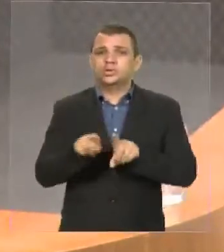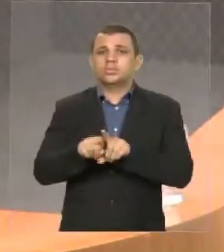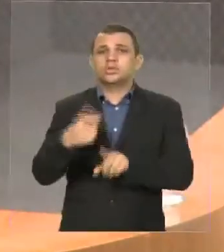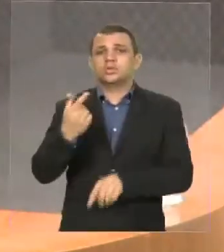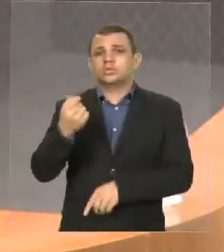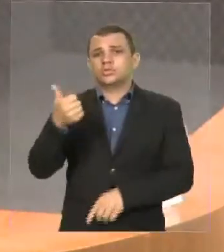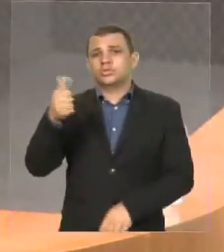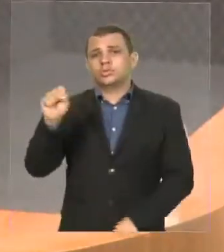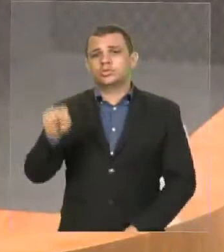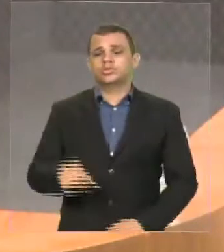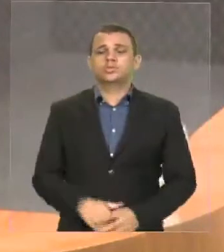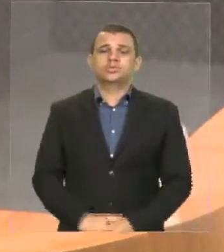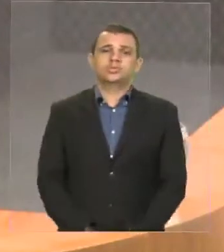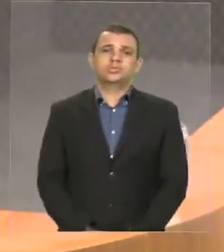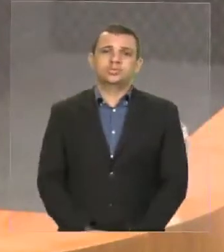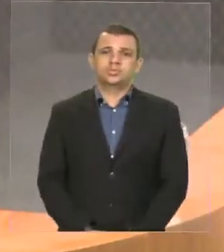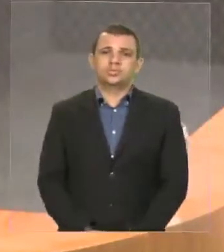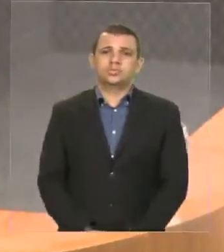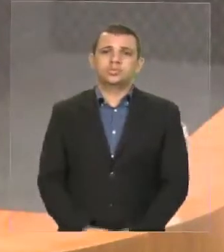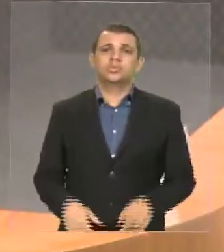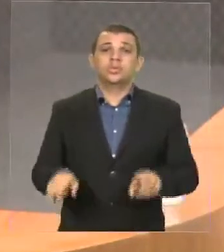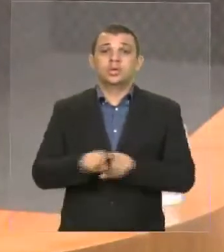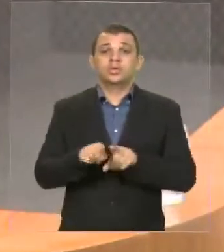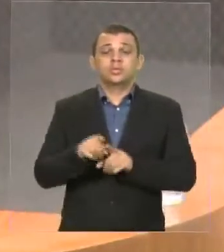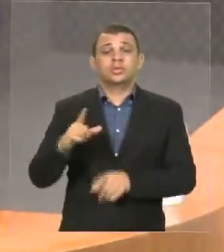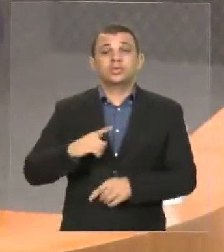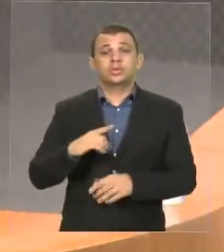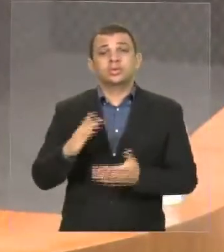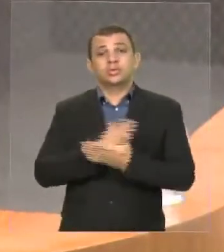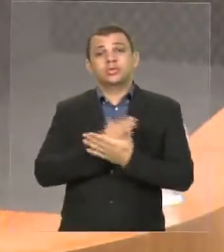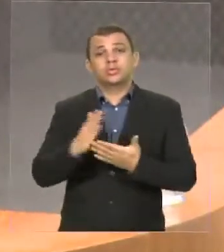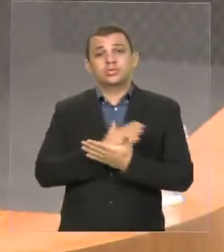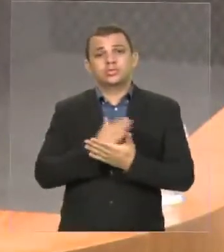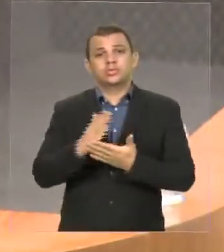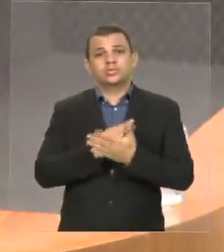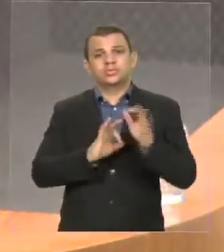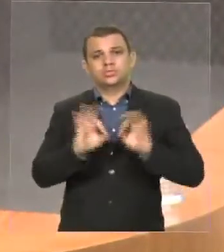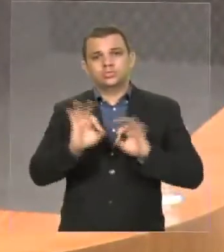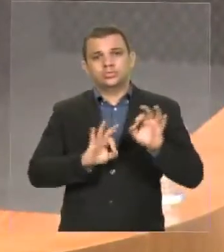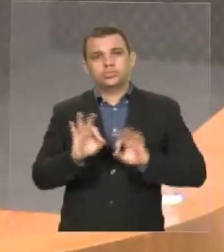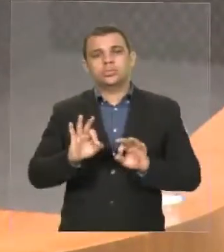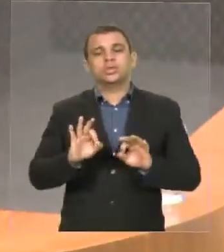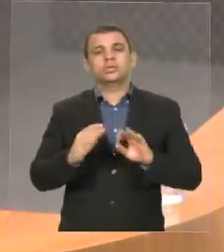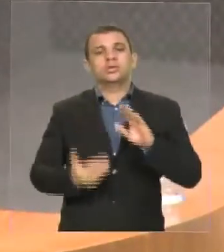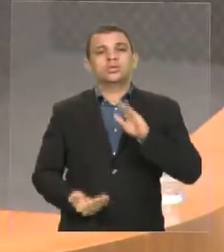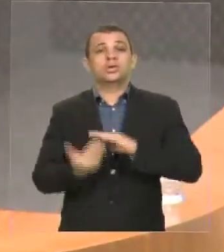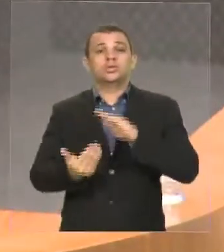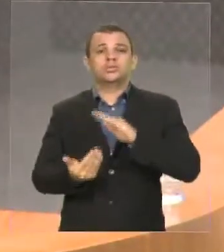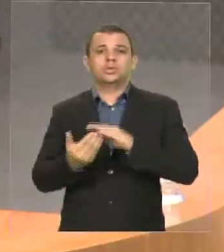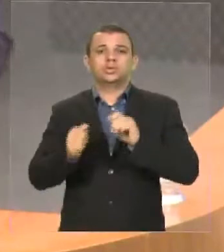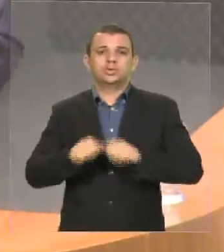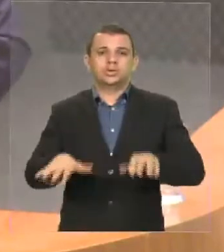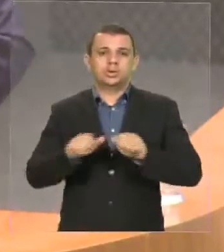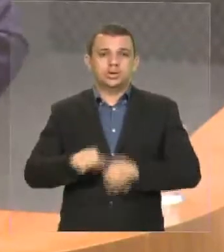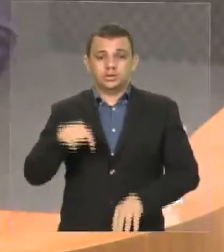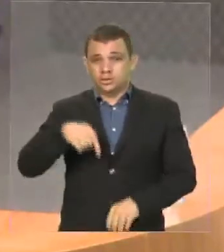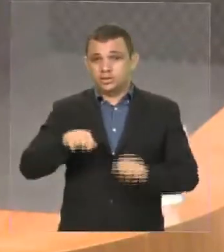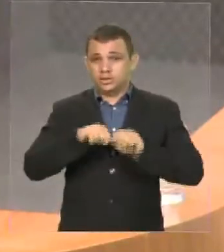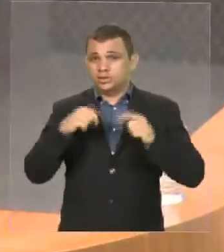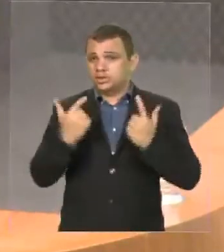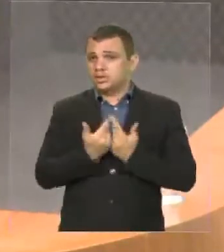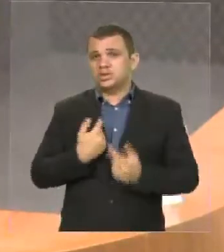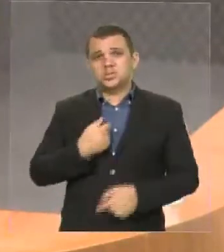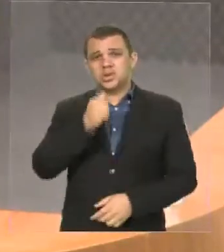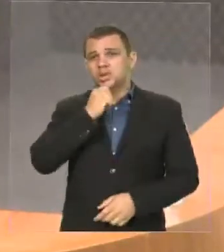Medidas legais que definam o teto de gastos nos estados. Nós estamos aqui na Assembleia Legislativa e eu ainda não vi falar nenhuma